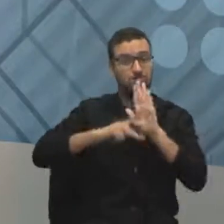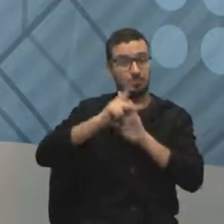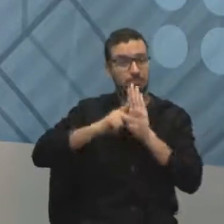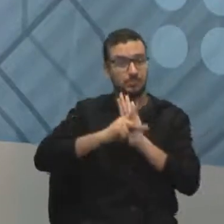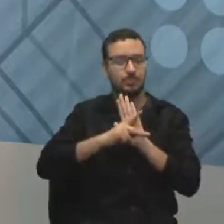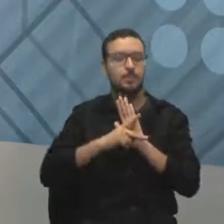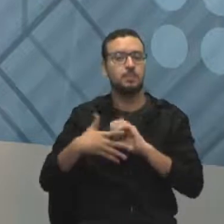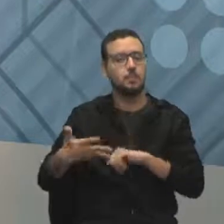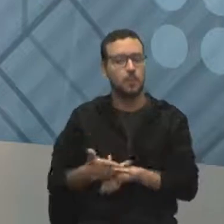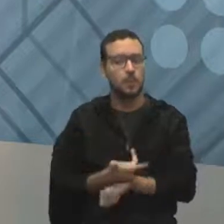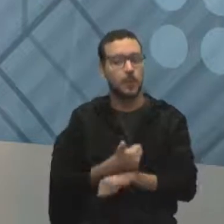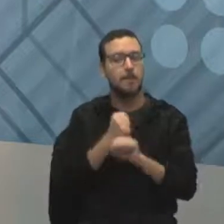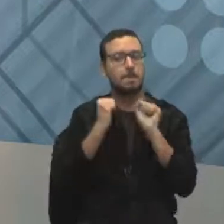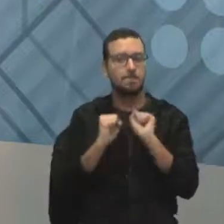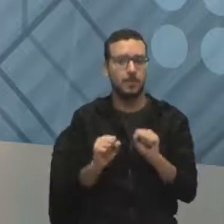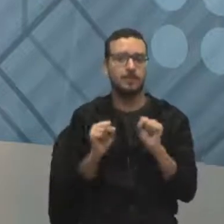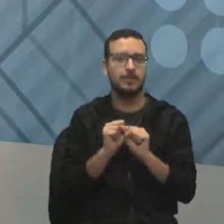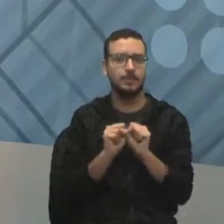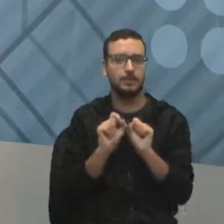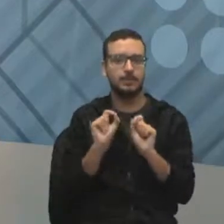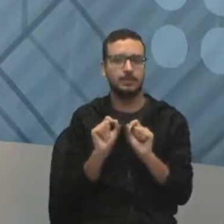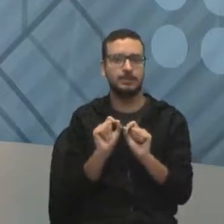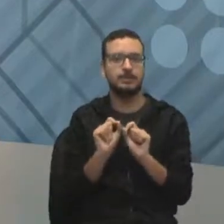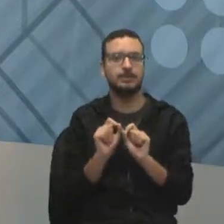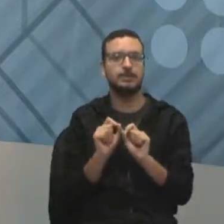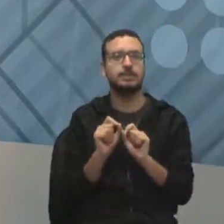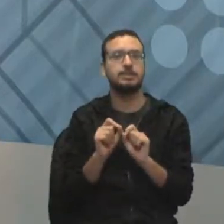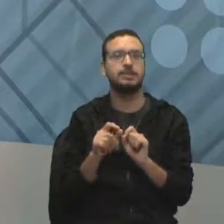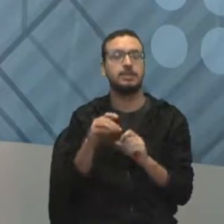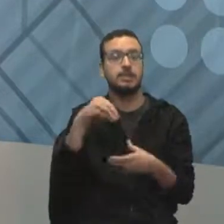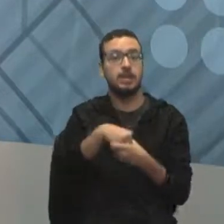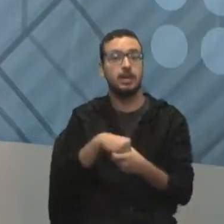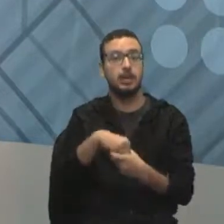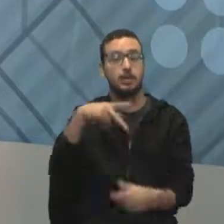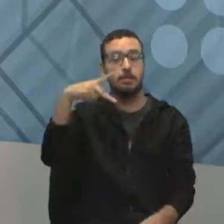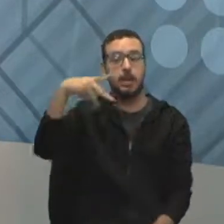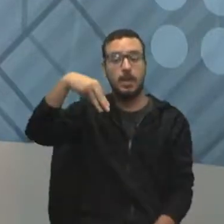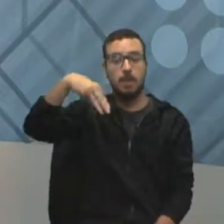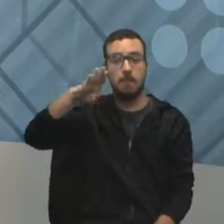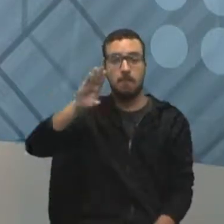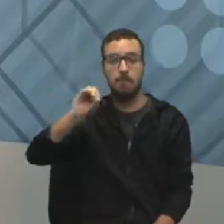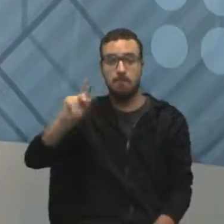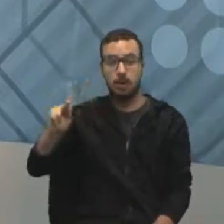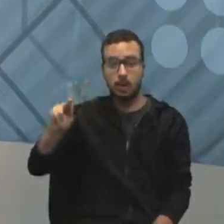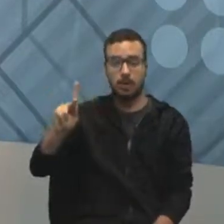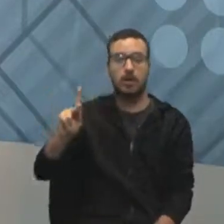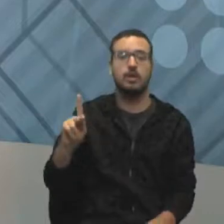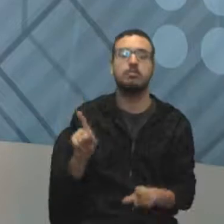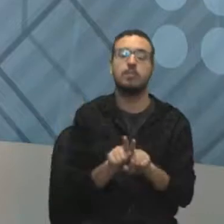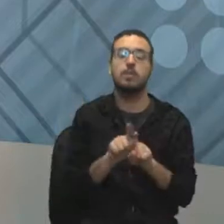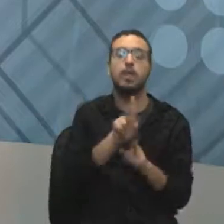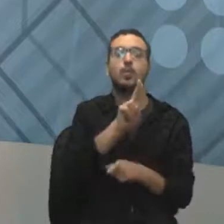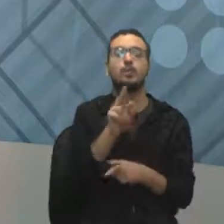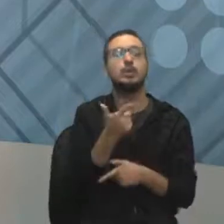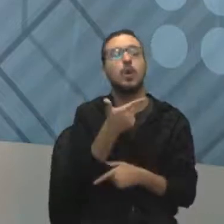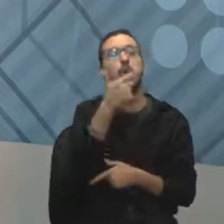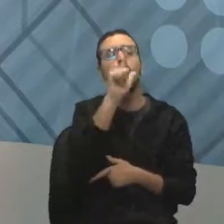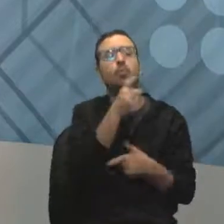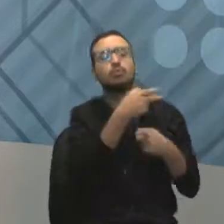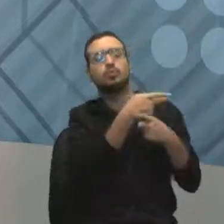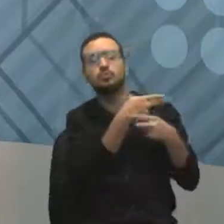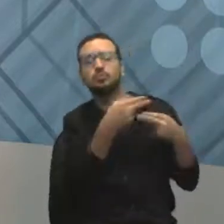nós podemos trabalhar com o que está descrito lá no PMBOK e eu posso ainda usar outras técnicas e ferramentas que